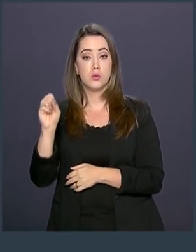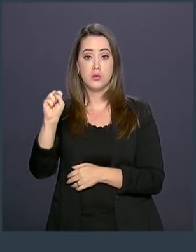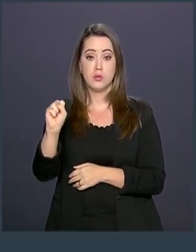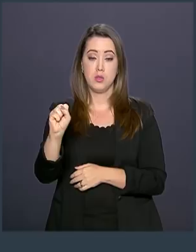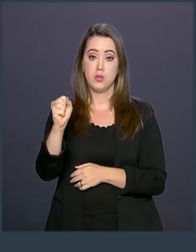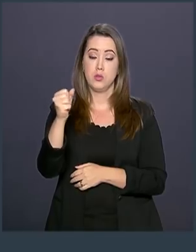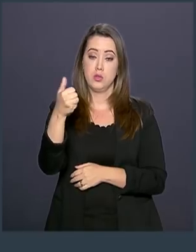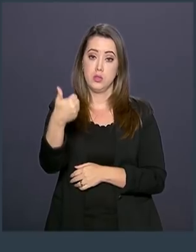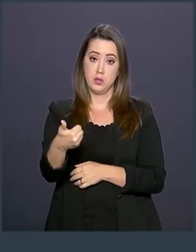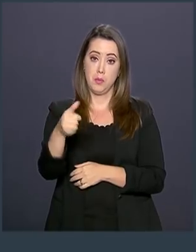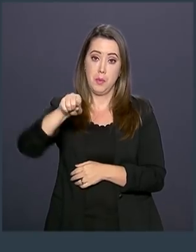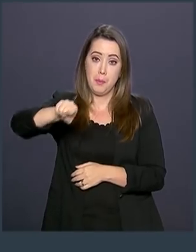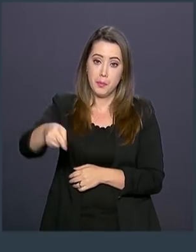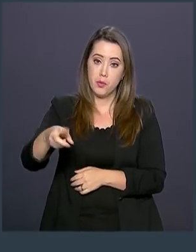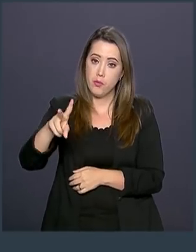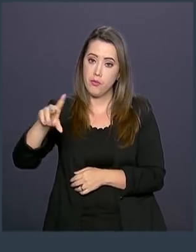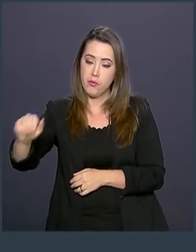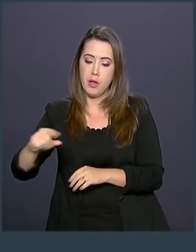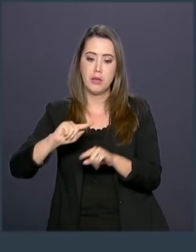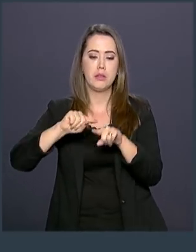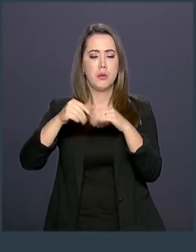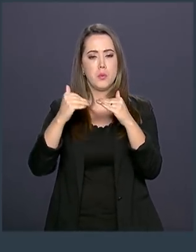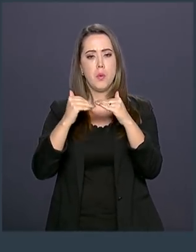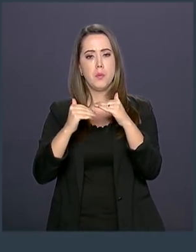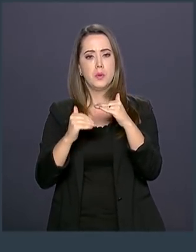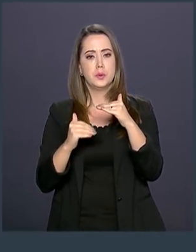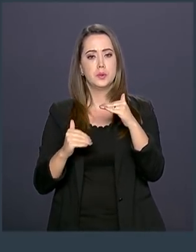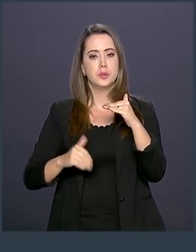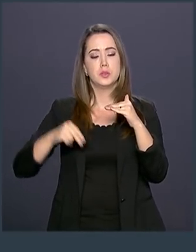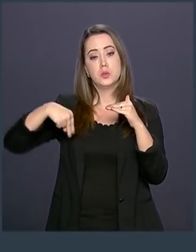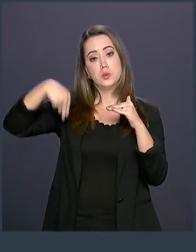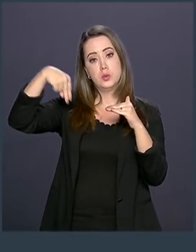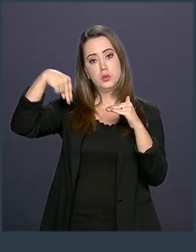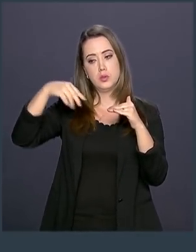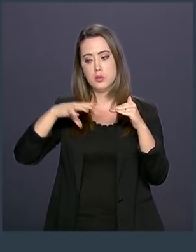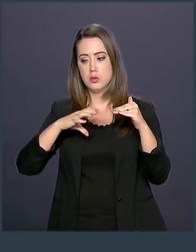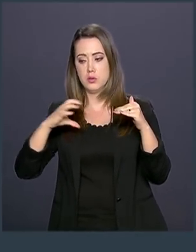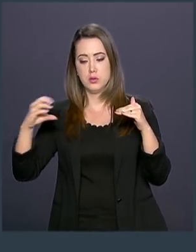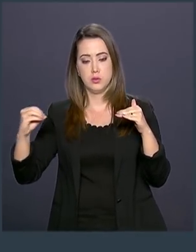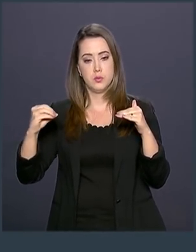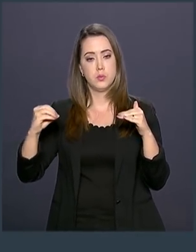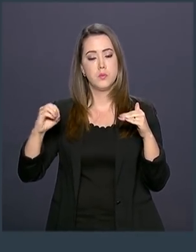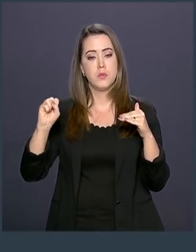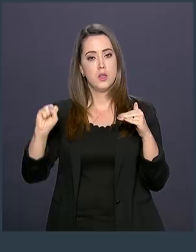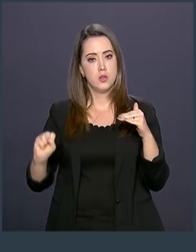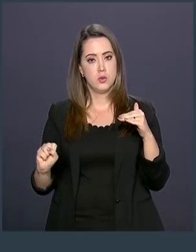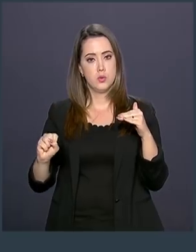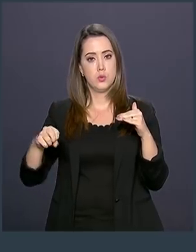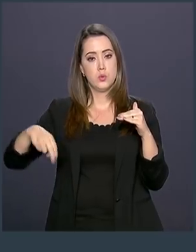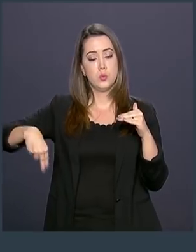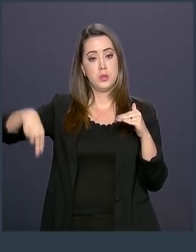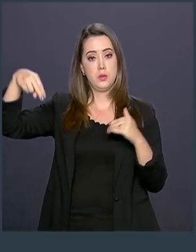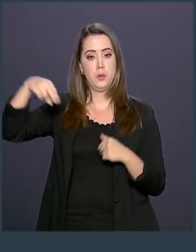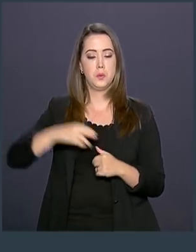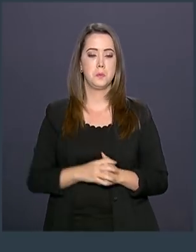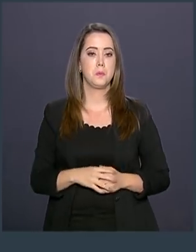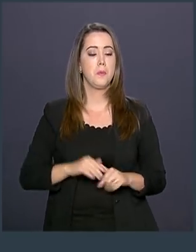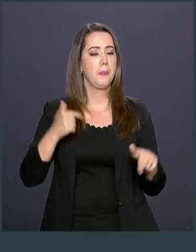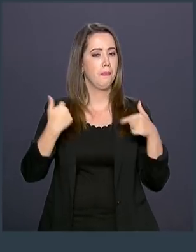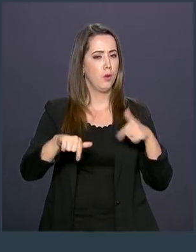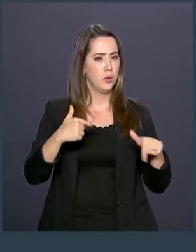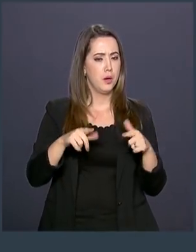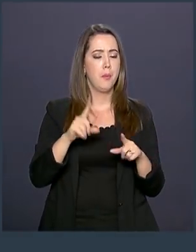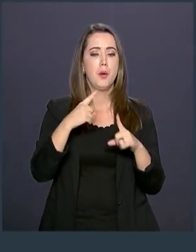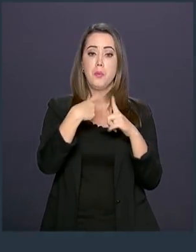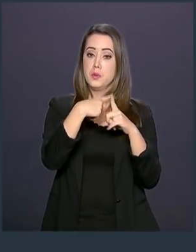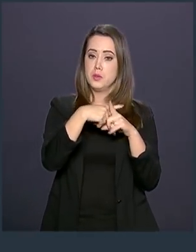vagas. Na sequência, aparecem as regiões Nordeste, Centro-Oeste, Sul e Norte. O emprego foi